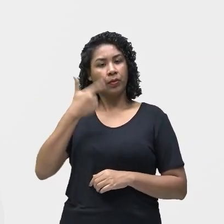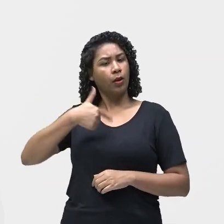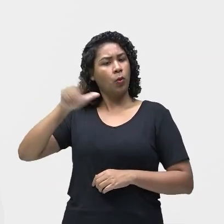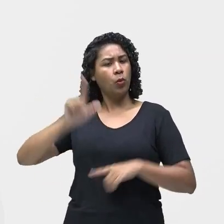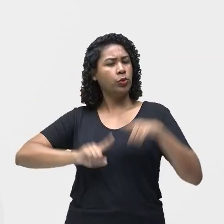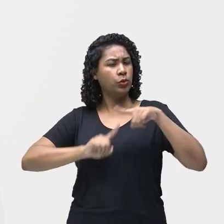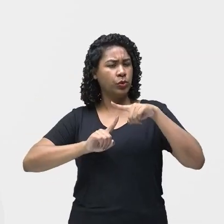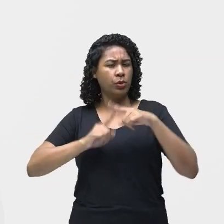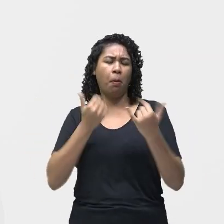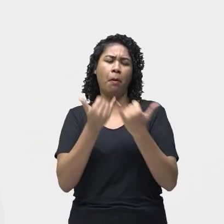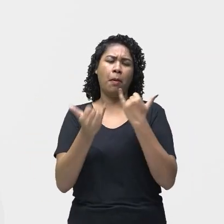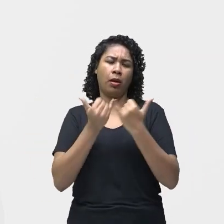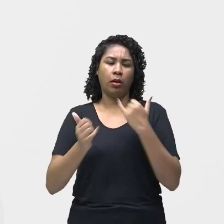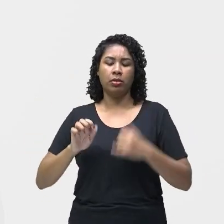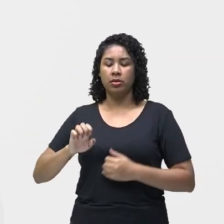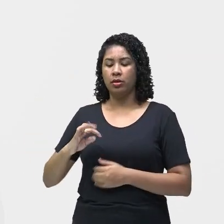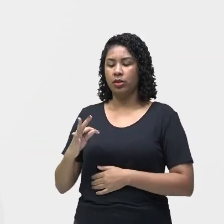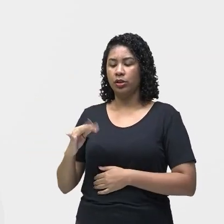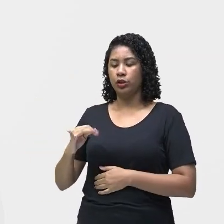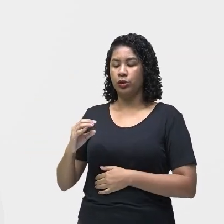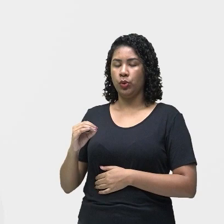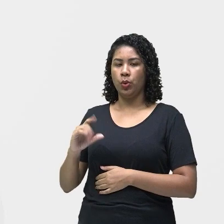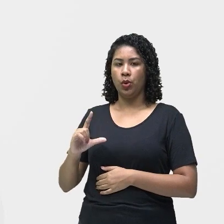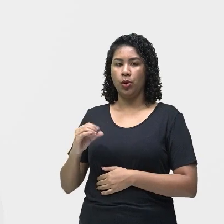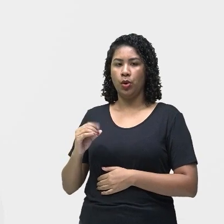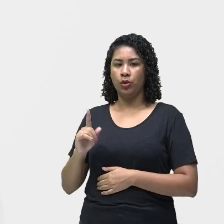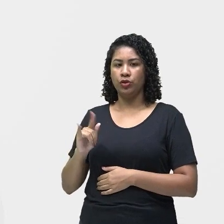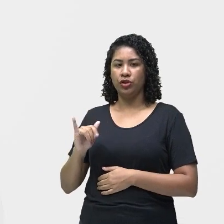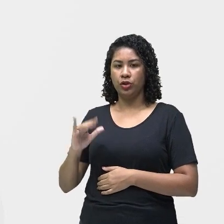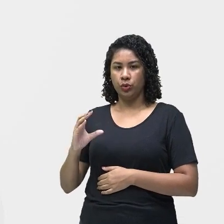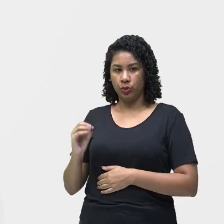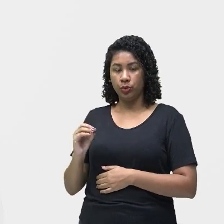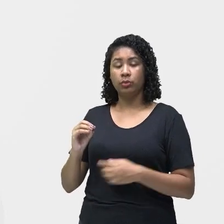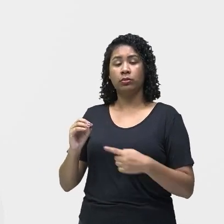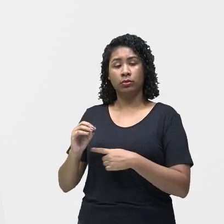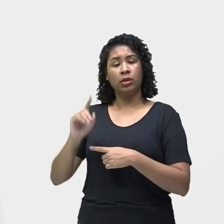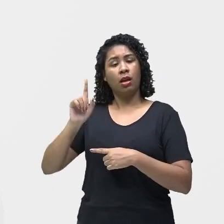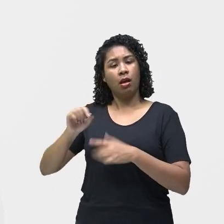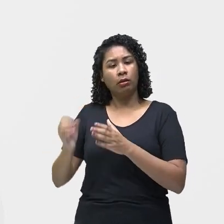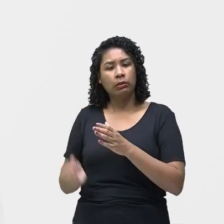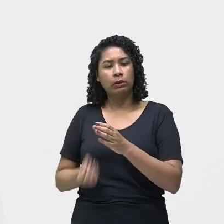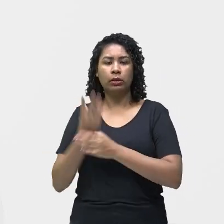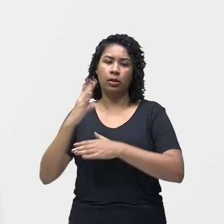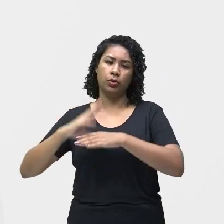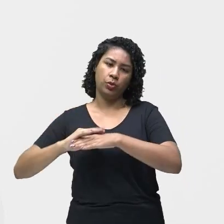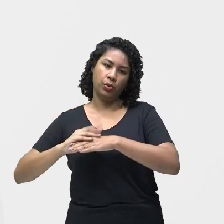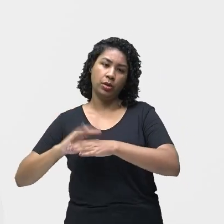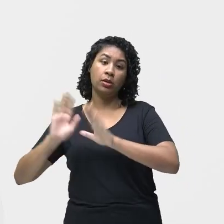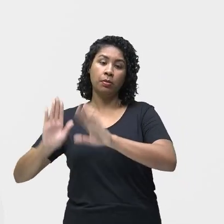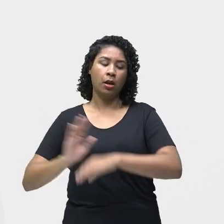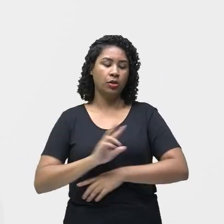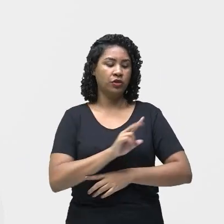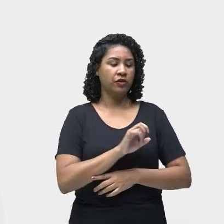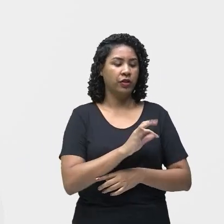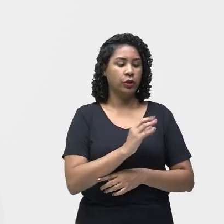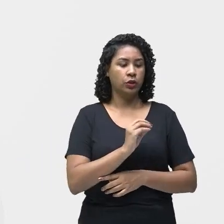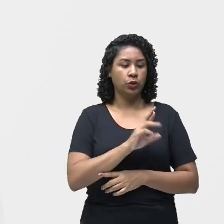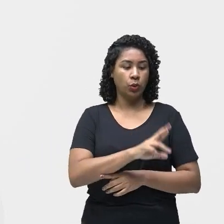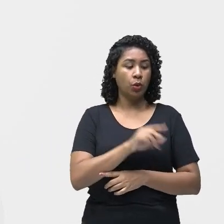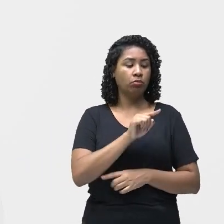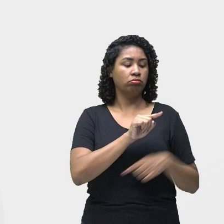etiológico nada mais é do que o organismo causador da doença. E o vetor é aquele que